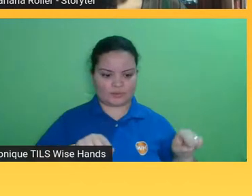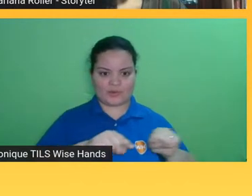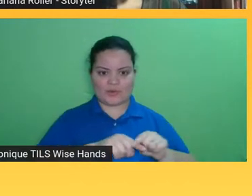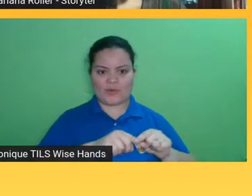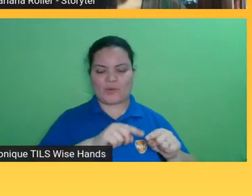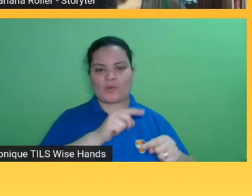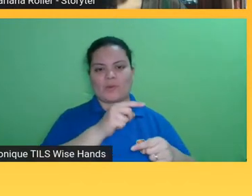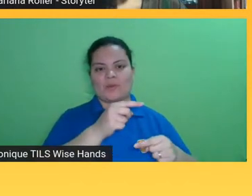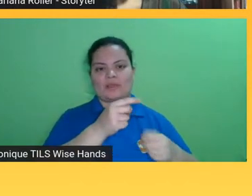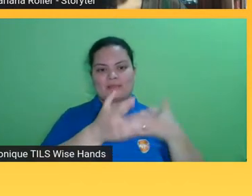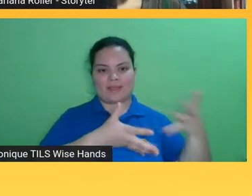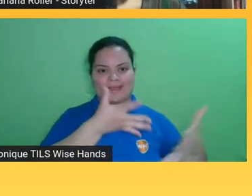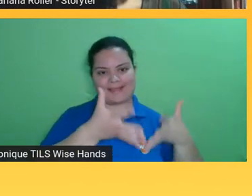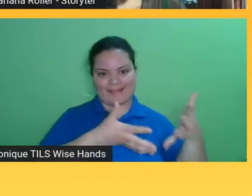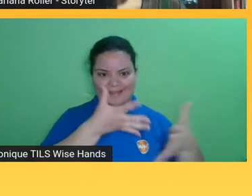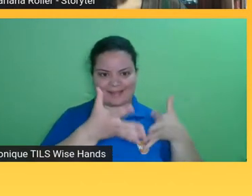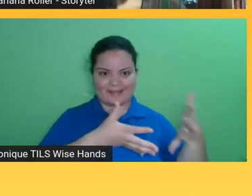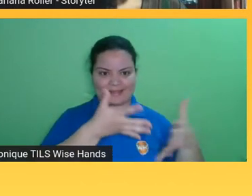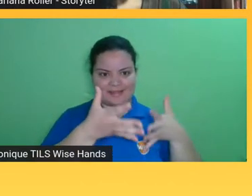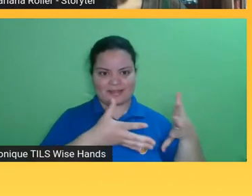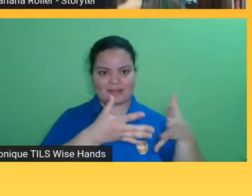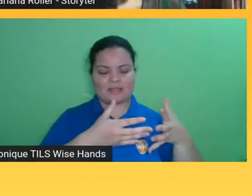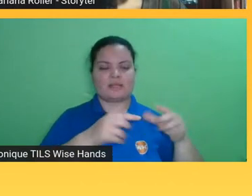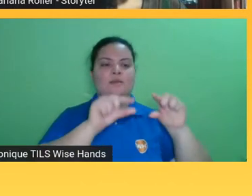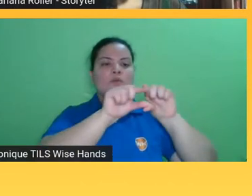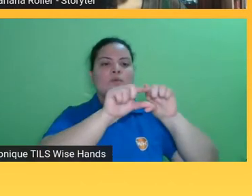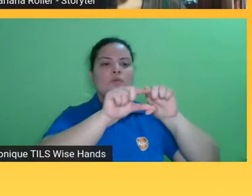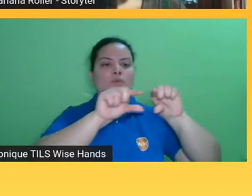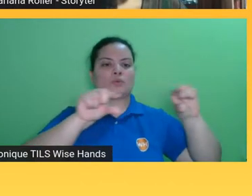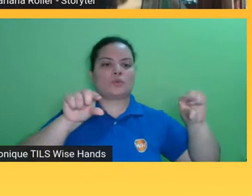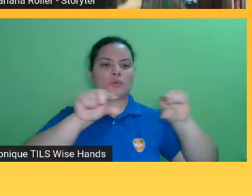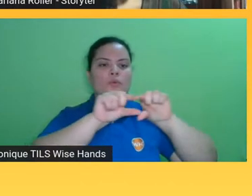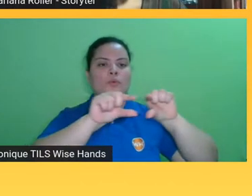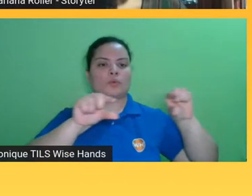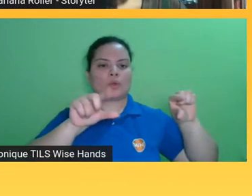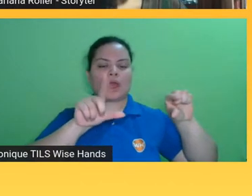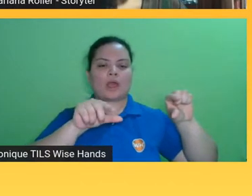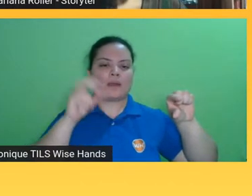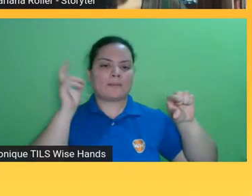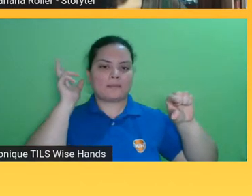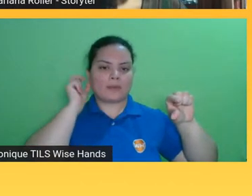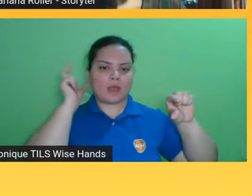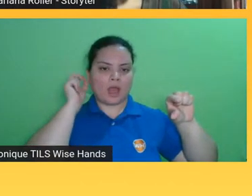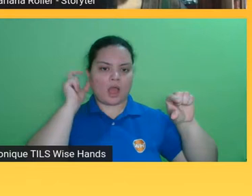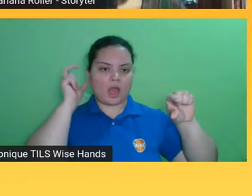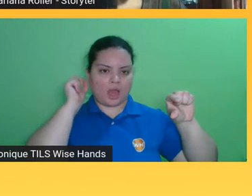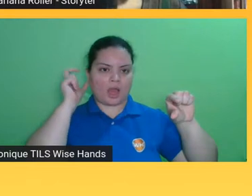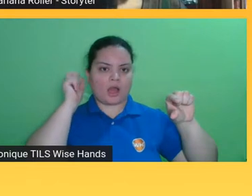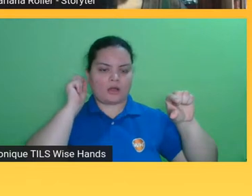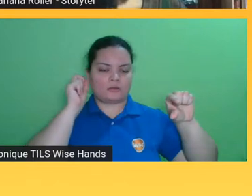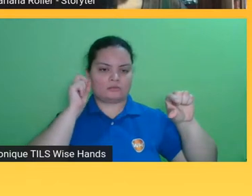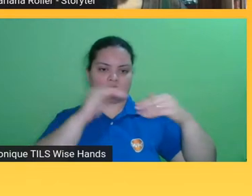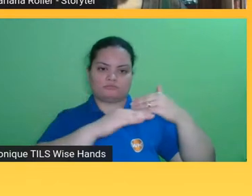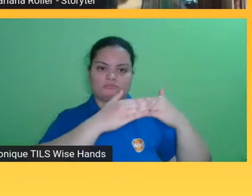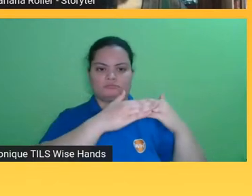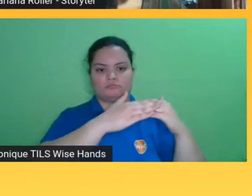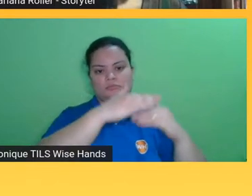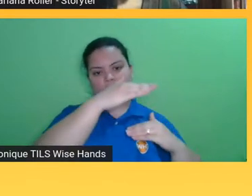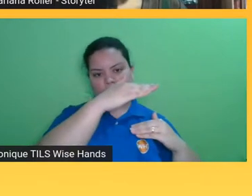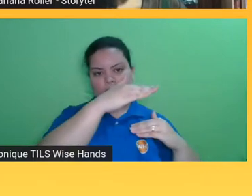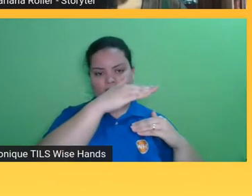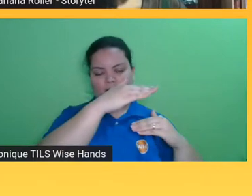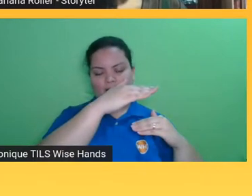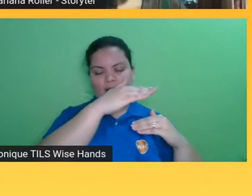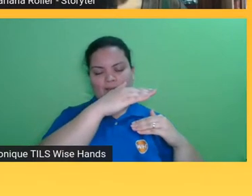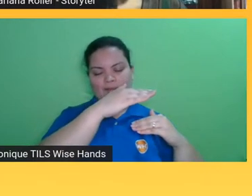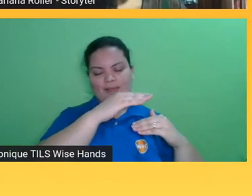áudio ele vem desvinculado do vídeo para que a pessoa possa ouvir se quiser e tem também a parte de libras que está ali que é o